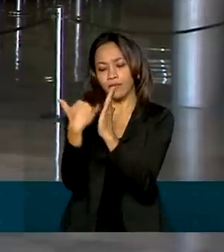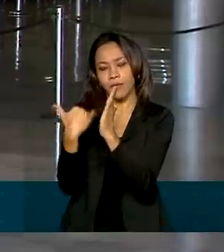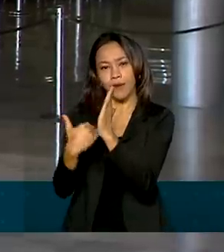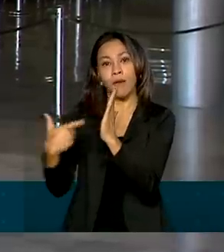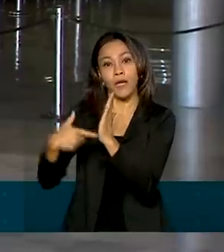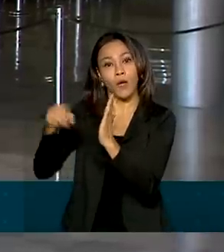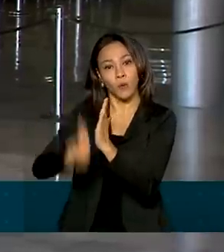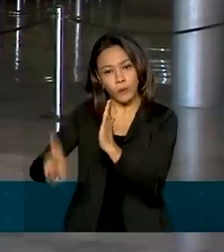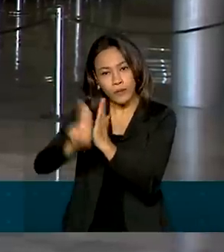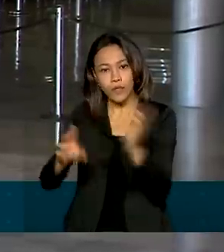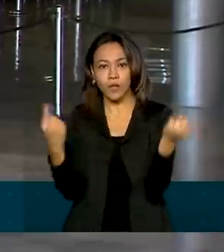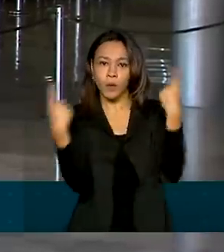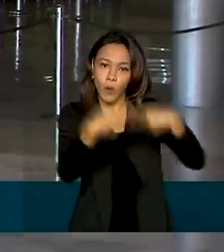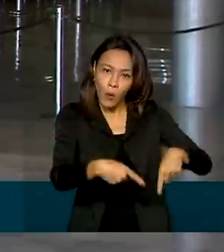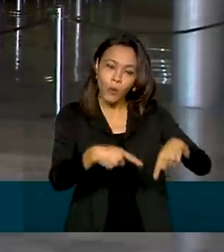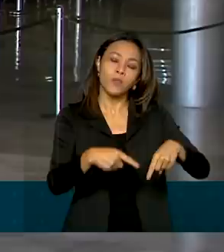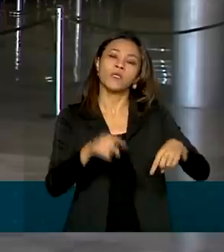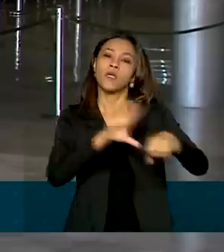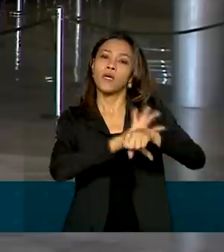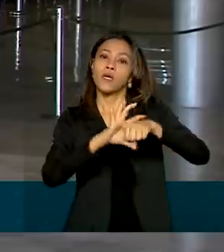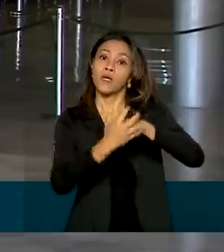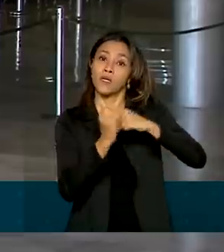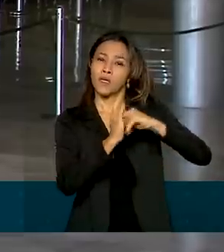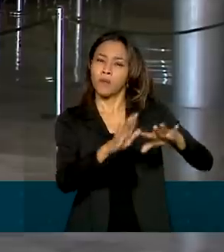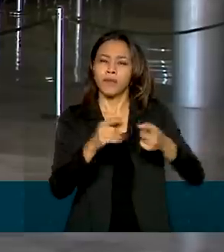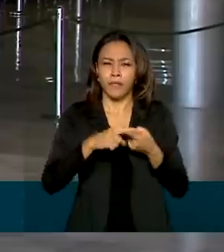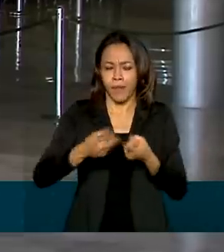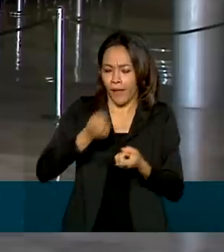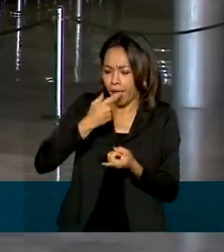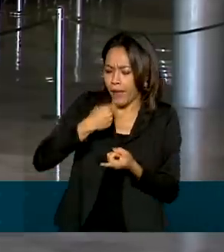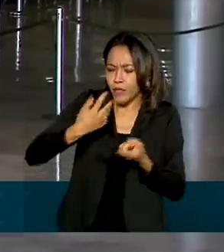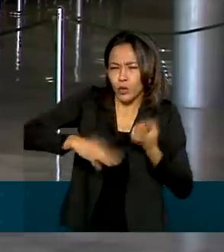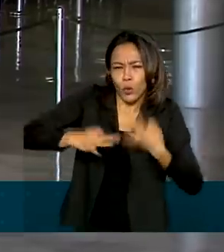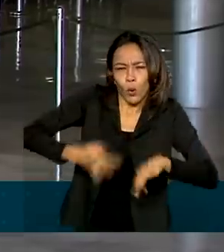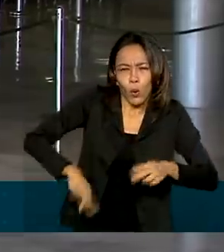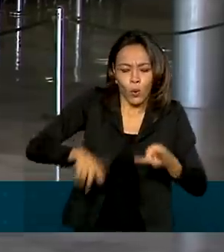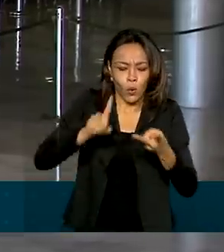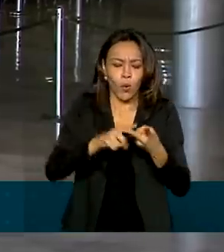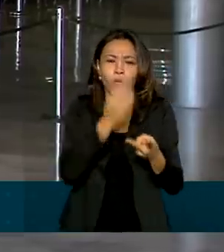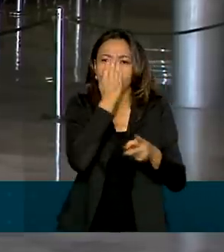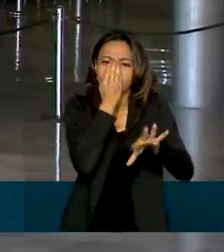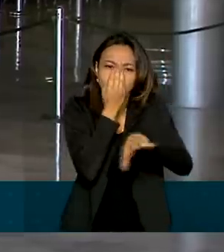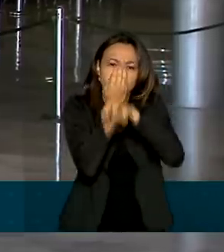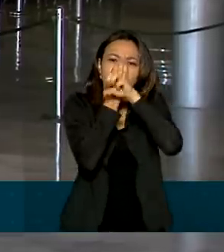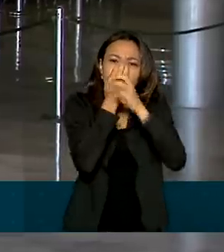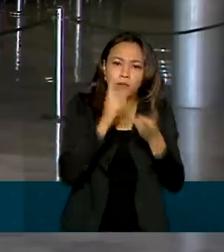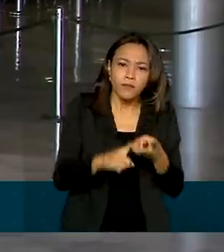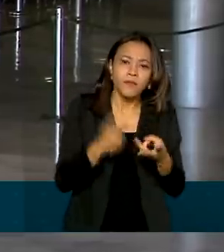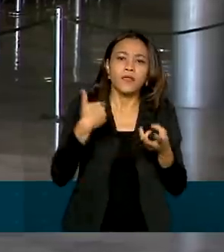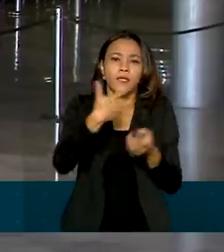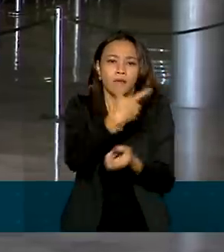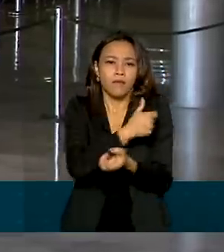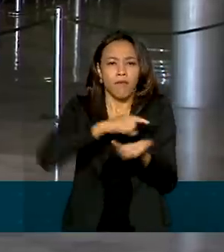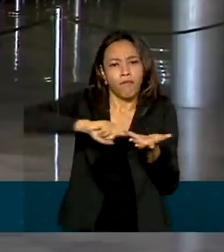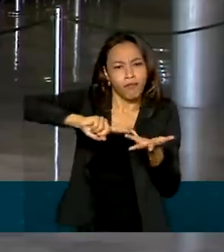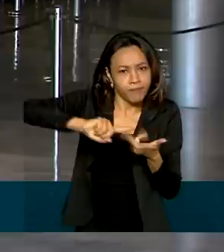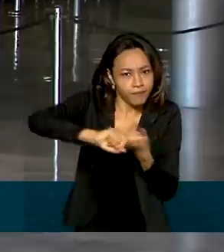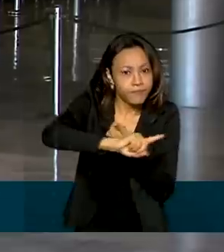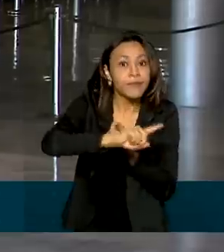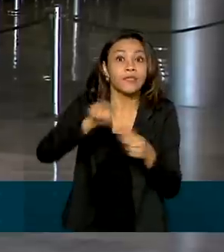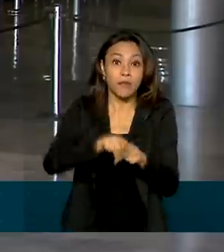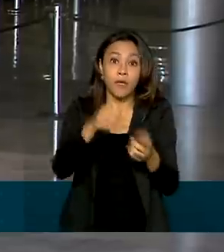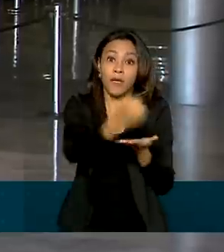coronavírus, como remédios para alívio da dor, intubação, respiração artificial e sedação. Além de